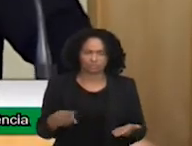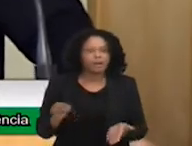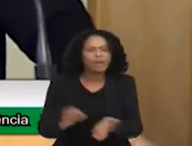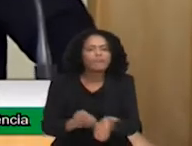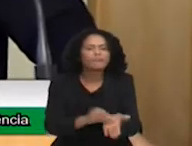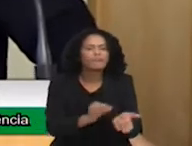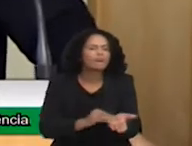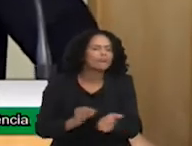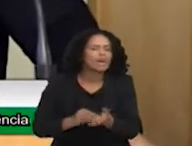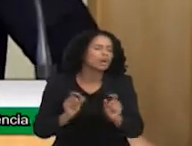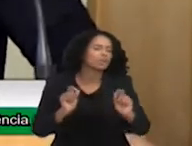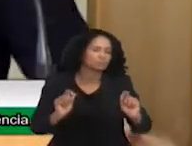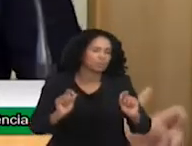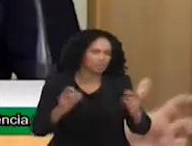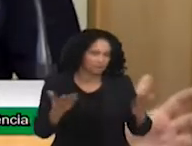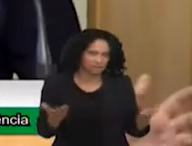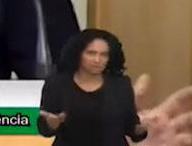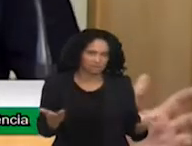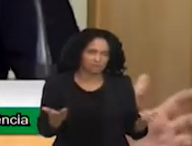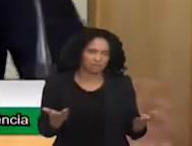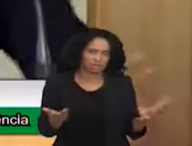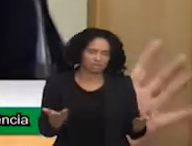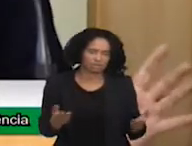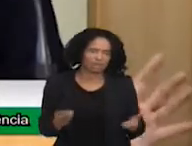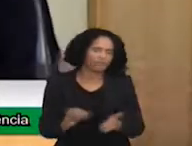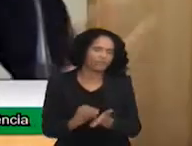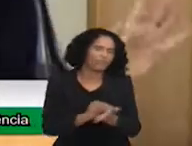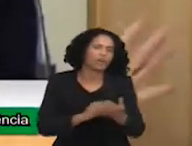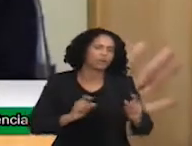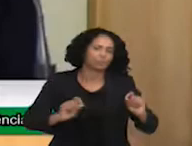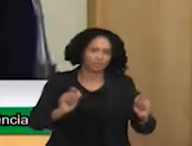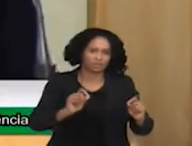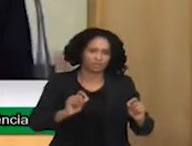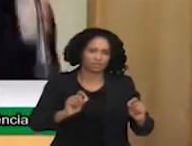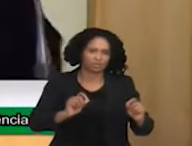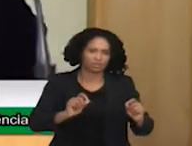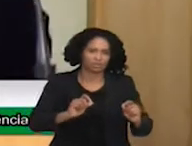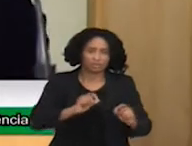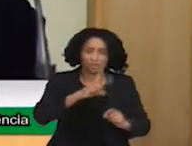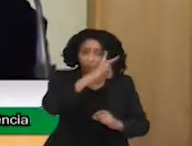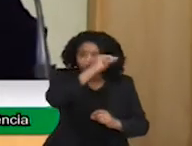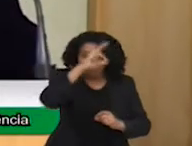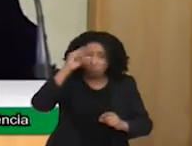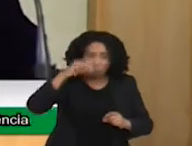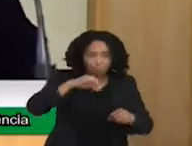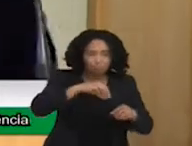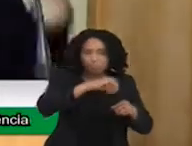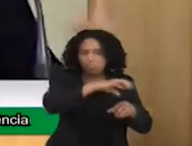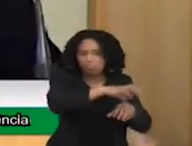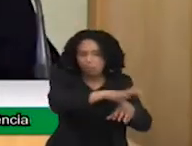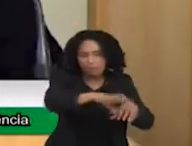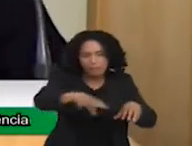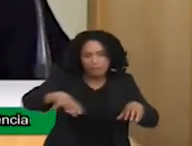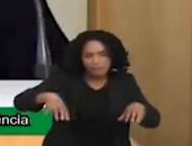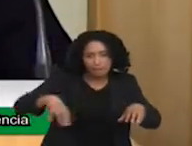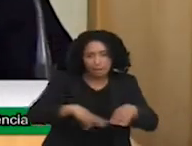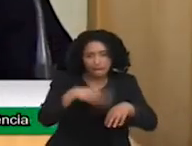município? Não está sendo cumprida. E nenhum município, não é só os ASCO, gente. E nenhum município do Brasil.